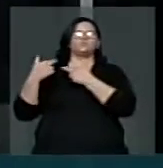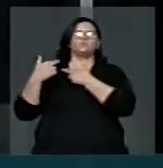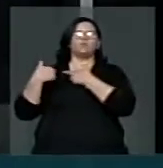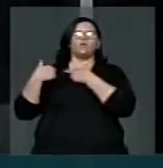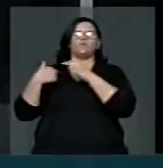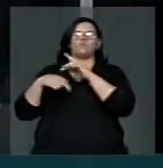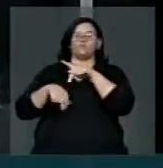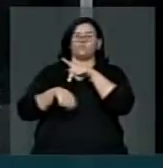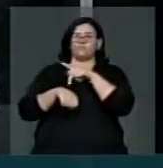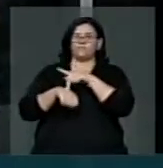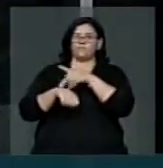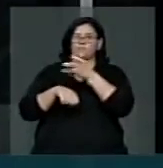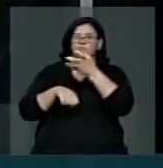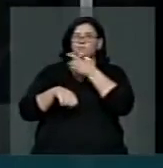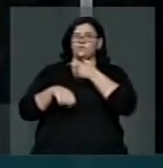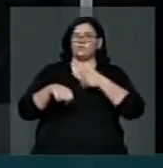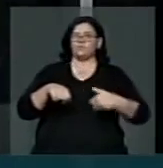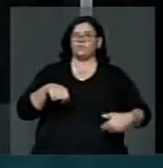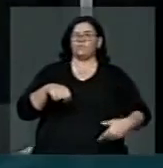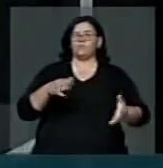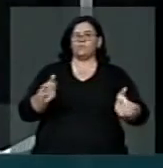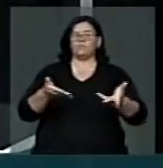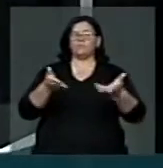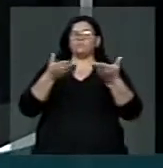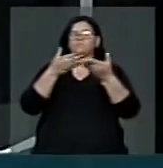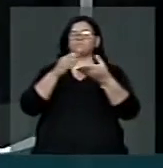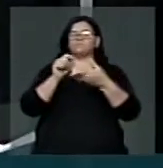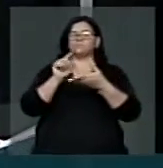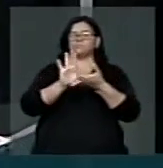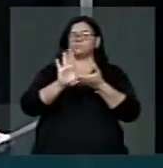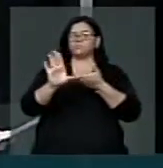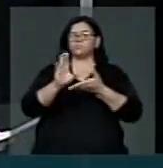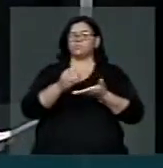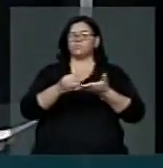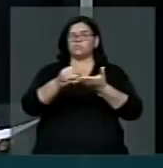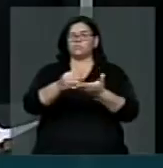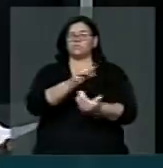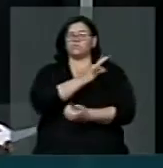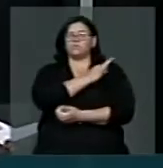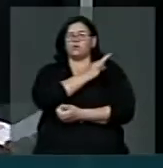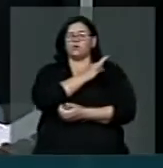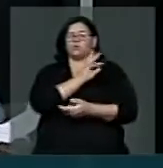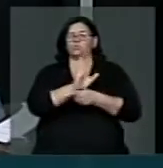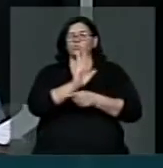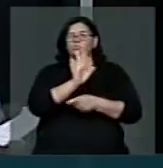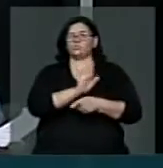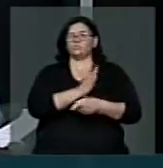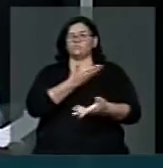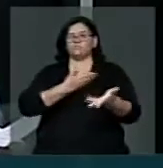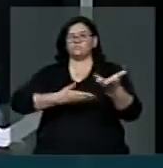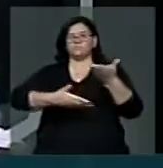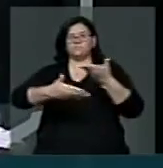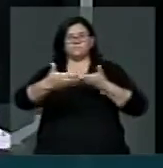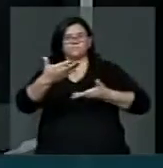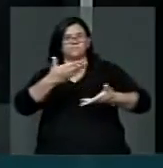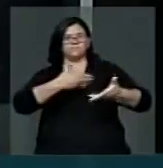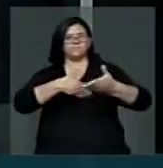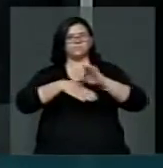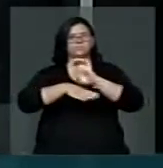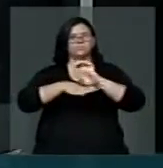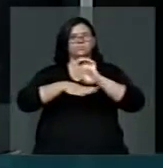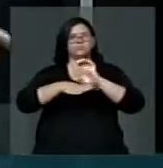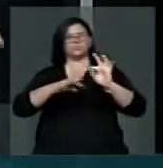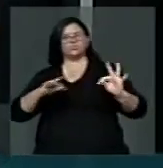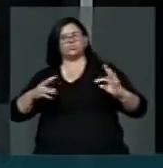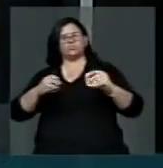que vai alavancar recursos, apoio técnico no regime de colaboração entre os entes federados. E,